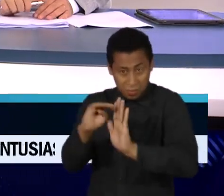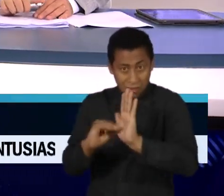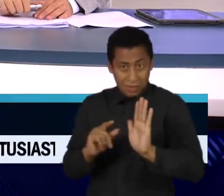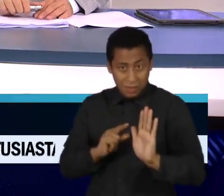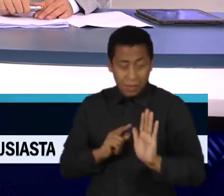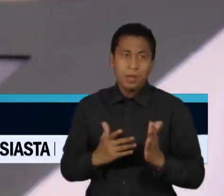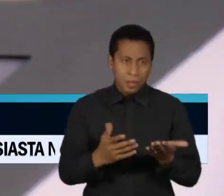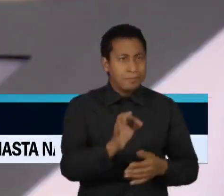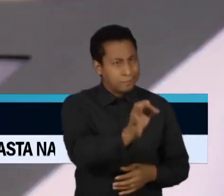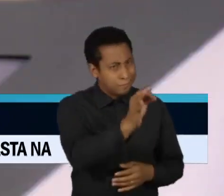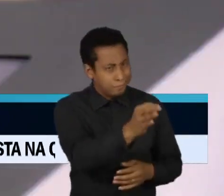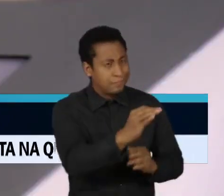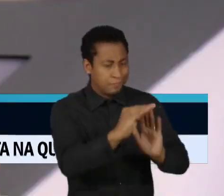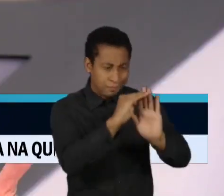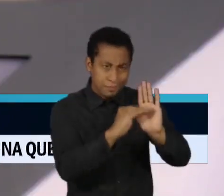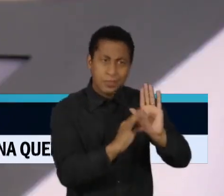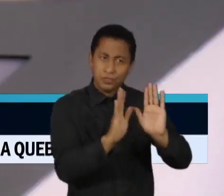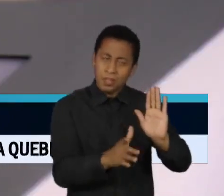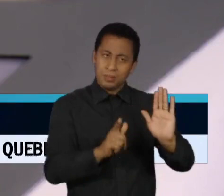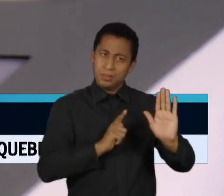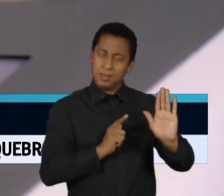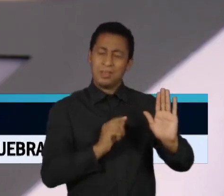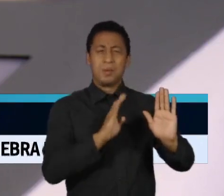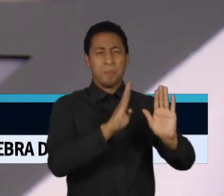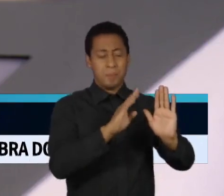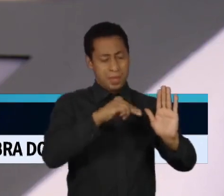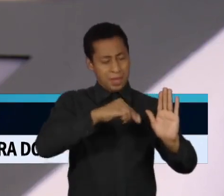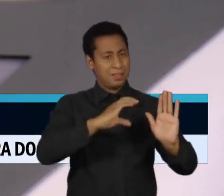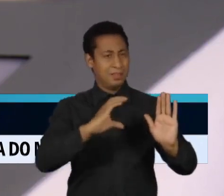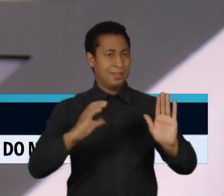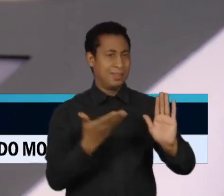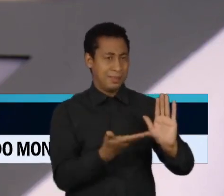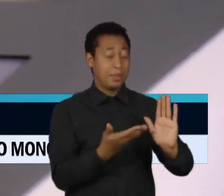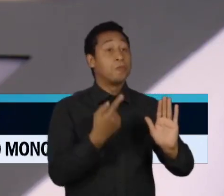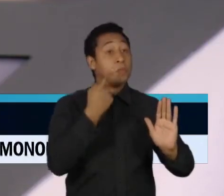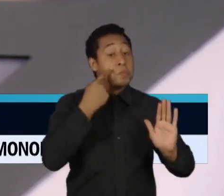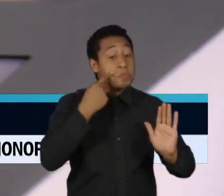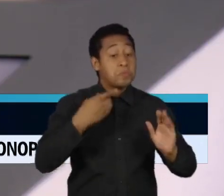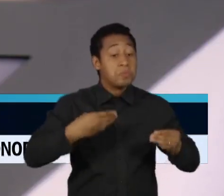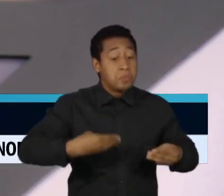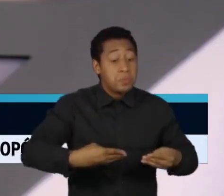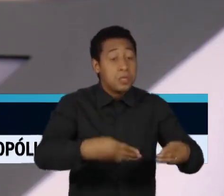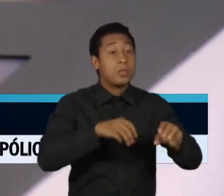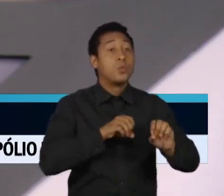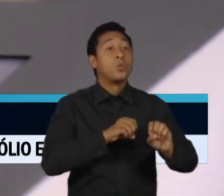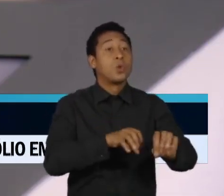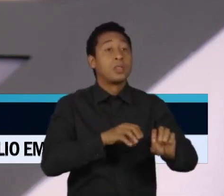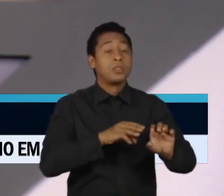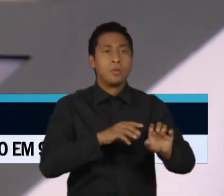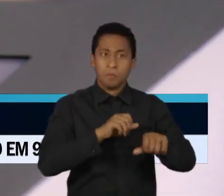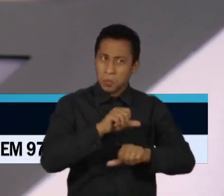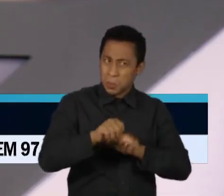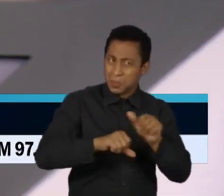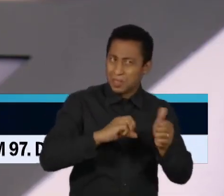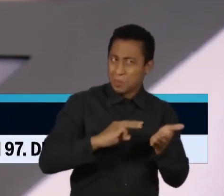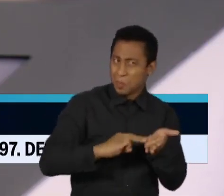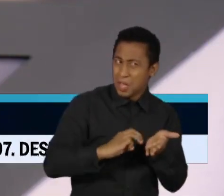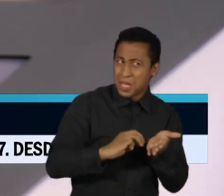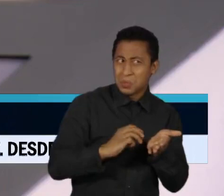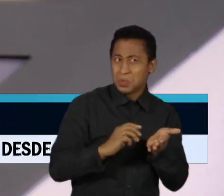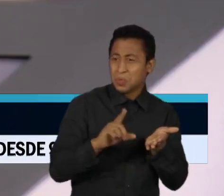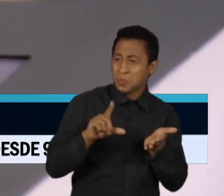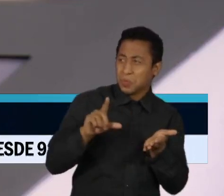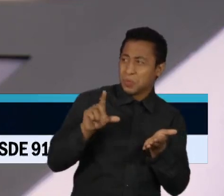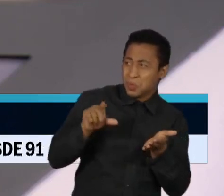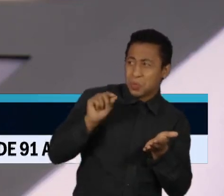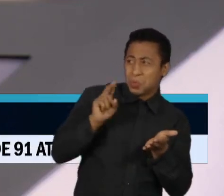isso. Então, acho que a gente tem que aguardar se o Ministério avança para discutir a questão metodológica, os métodos de alfabetização,